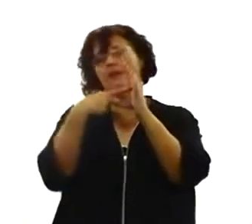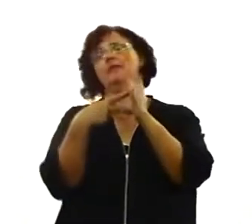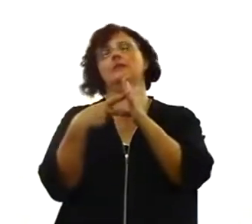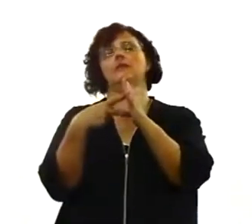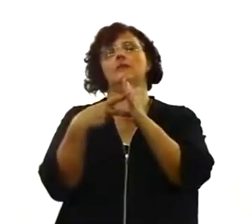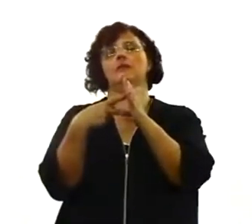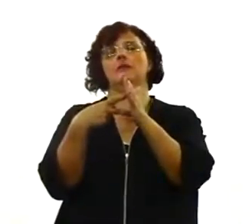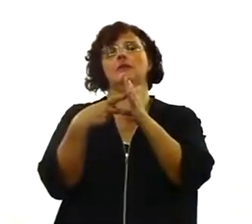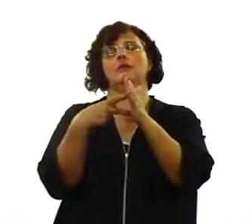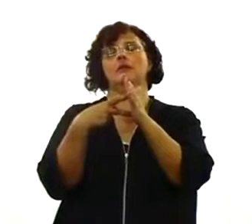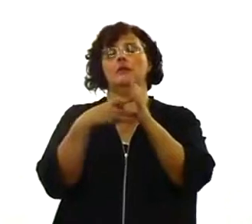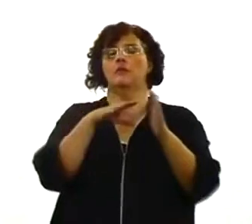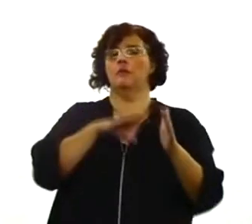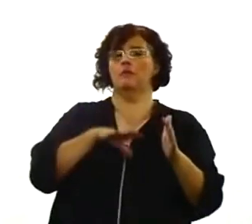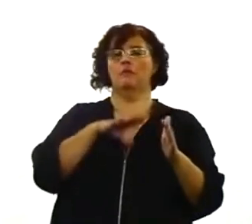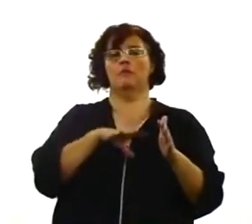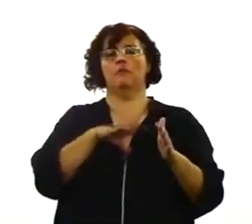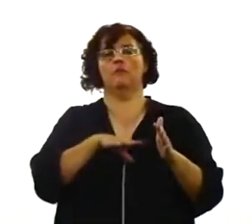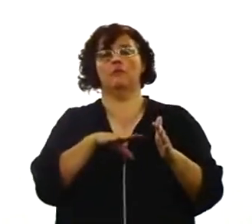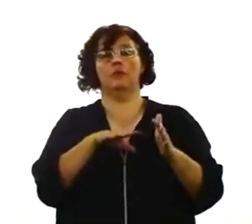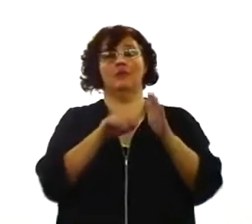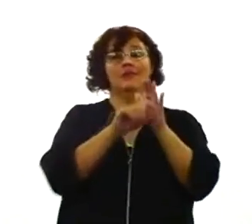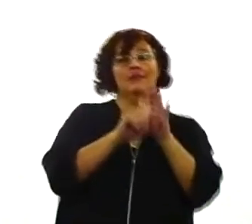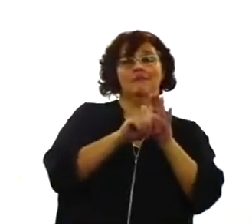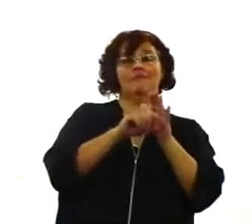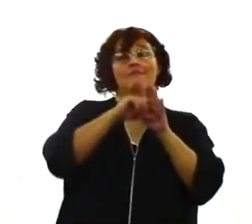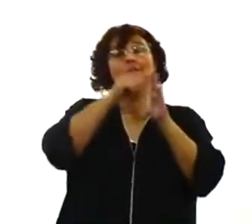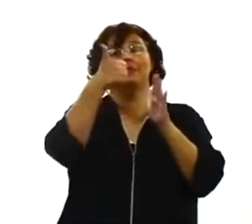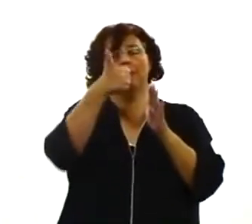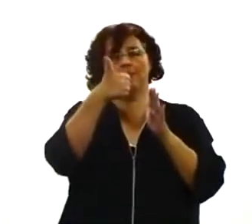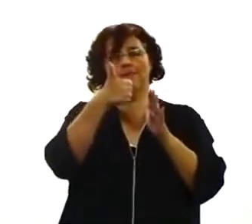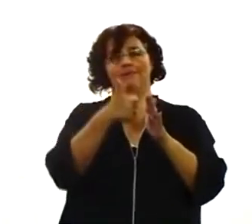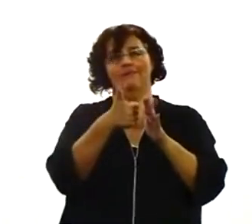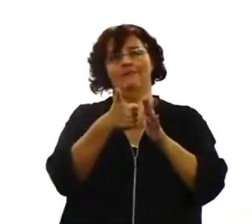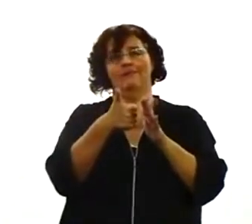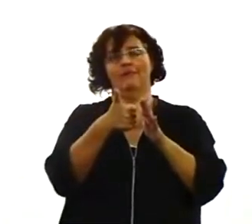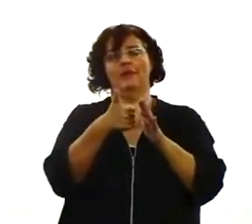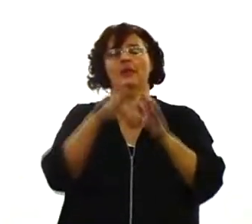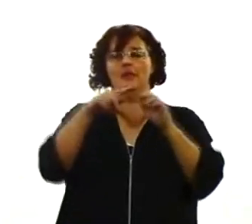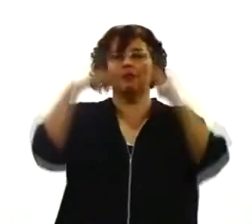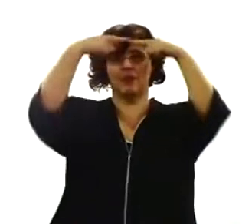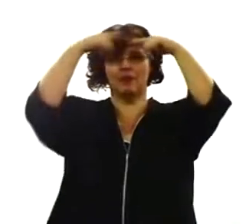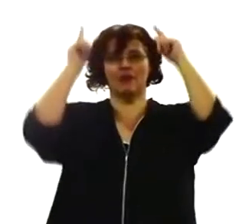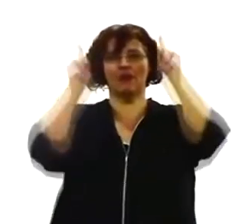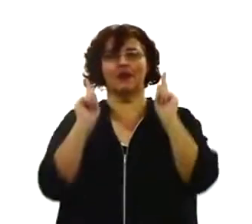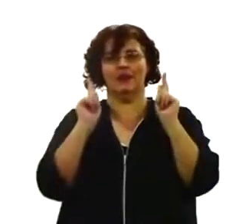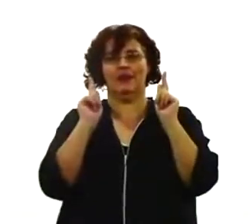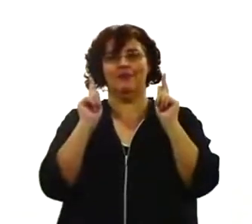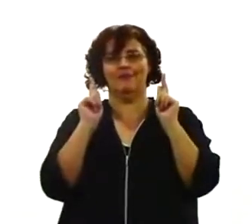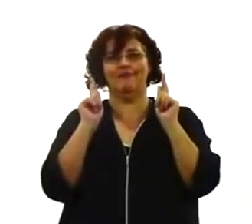na língua portuguesa, com primeiro, é a palavra grega arque, primeiro.